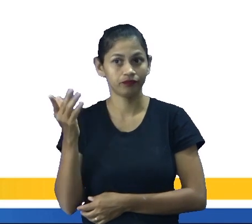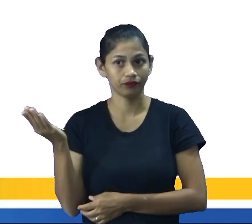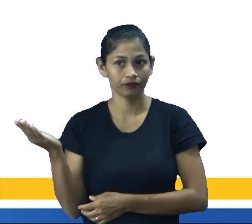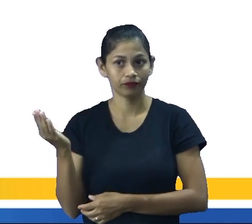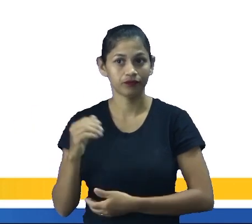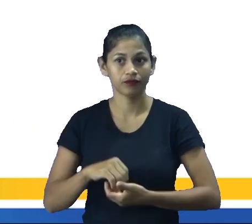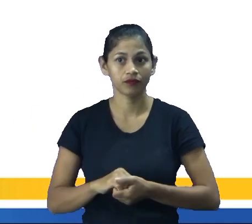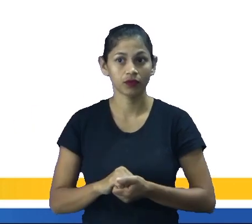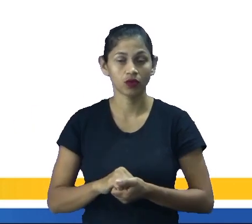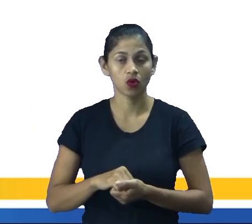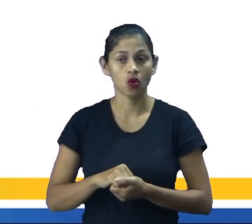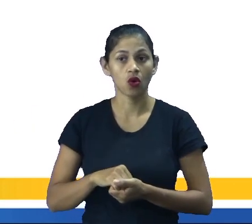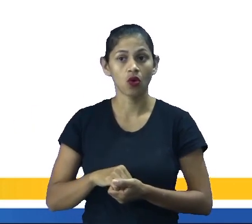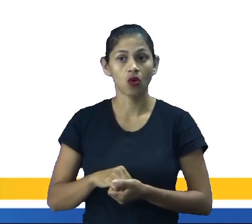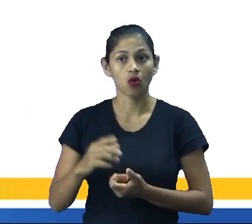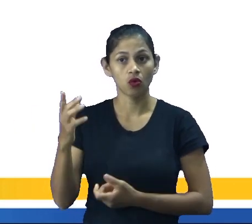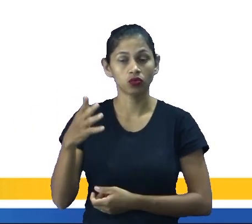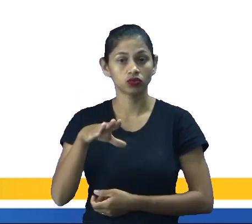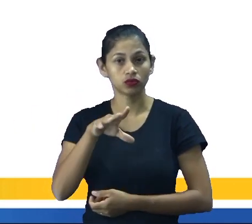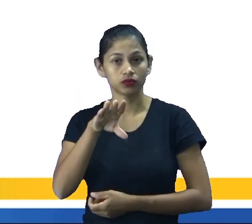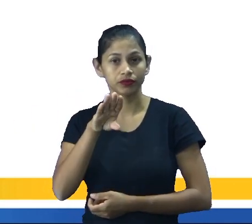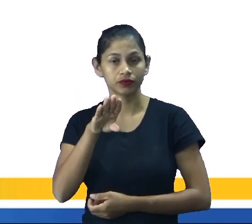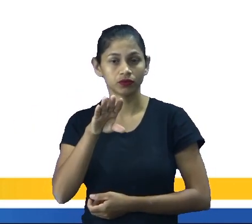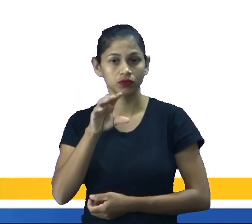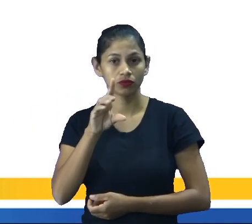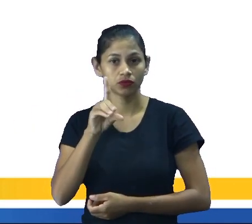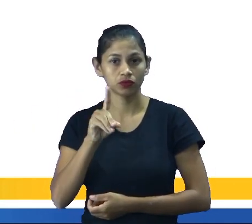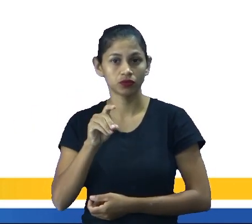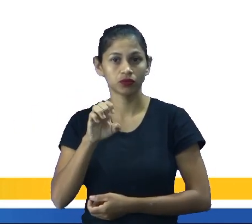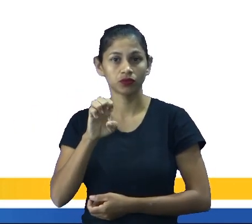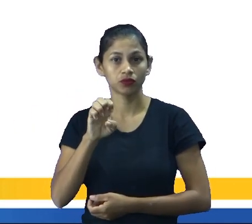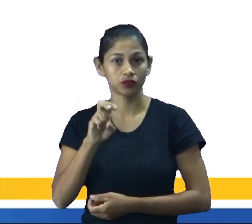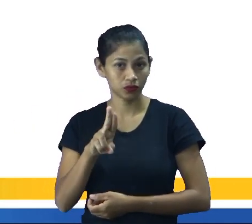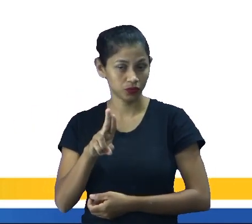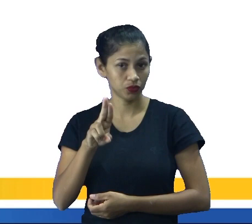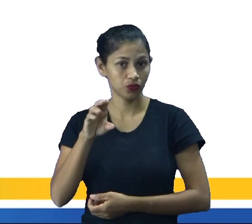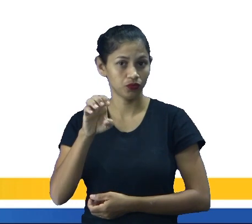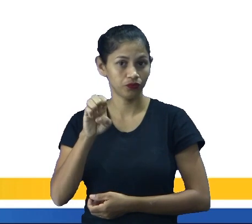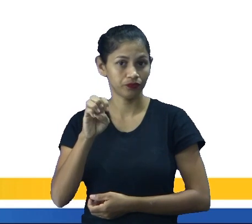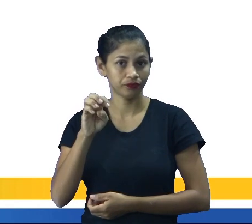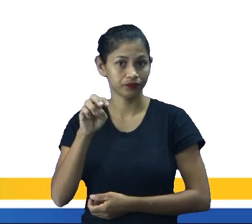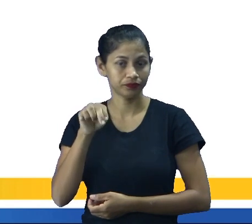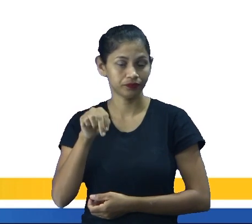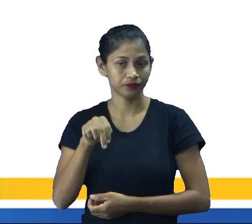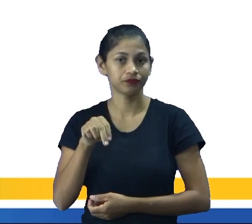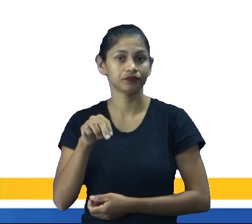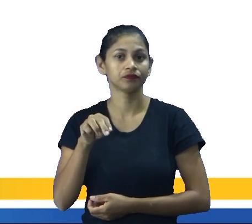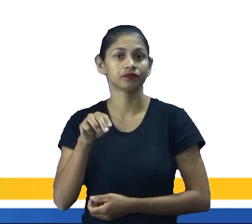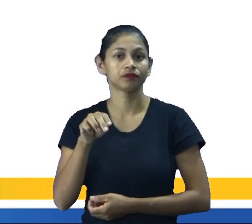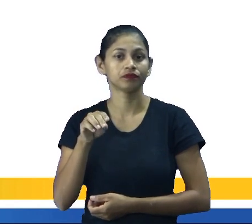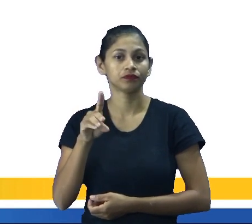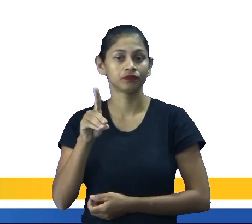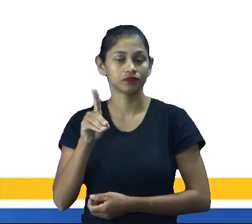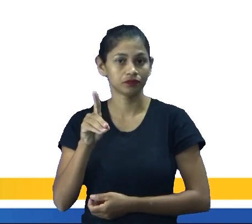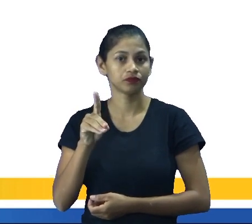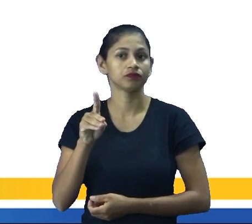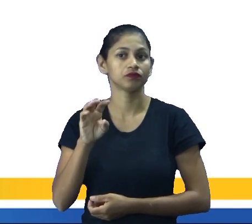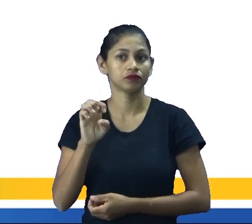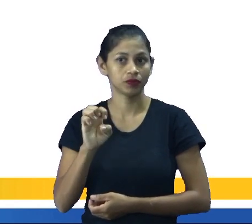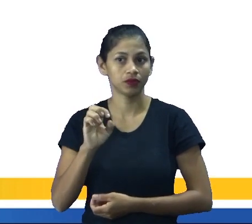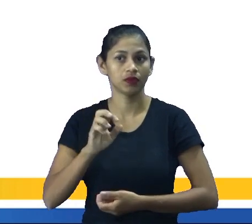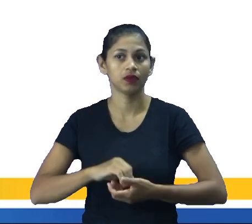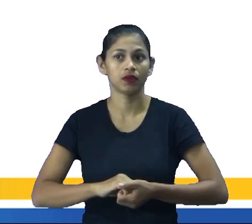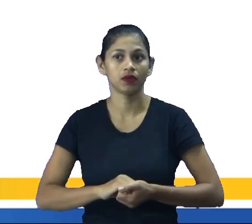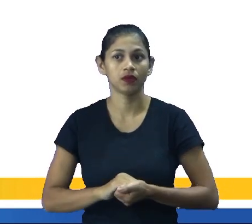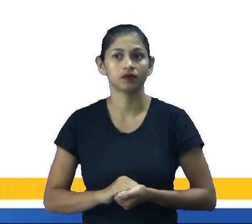duendes. Geralmente, eles são ruivos e se vestem de verde, até porque essa aí é uma característica muito grande